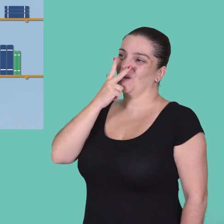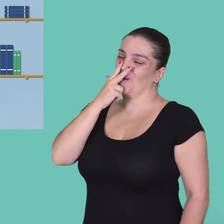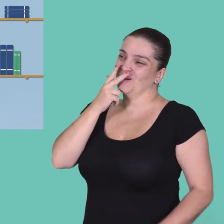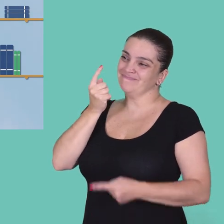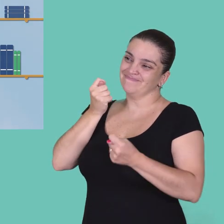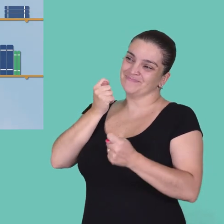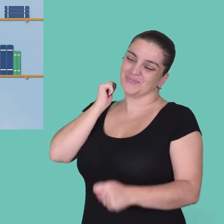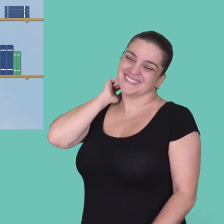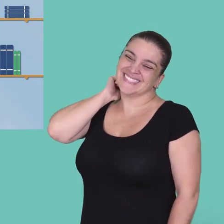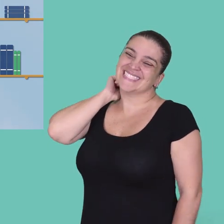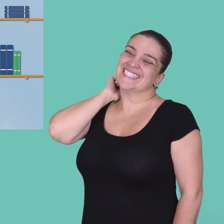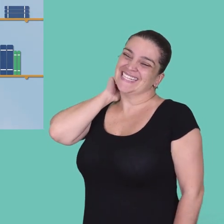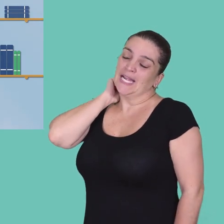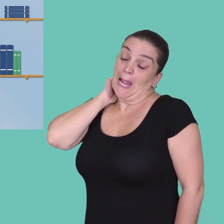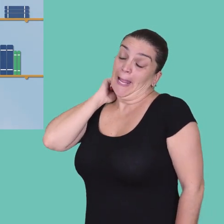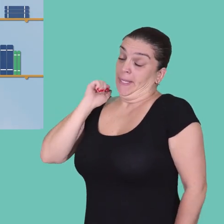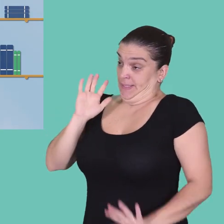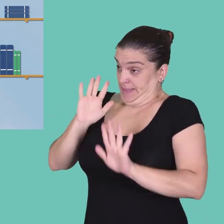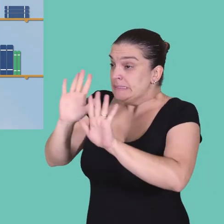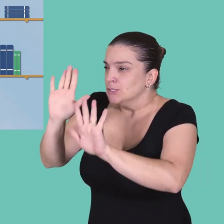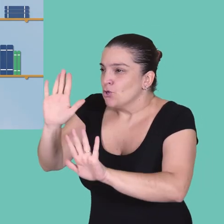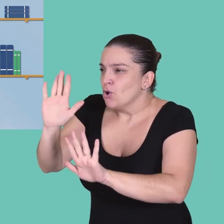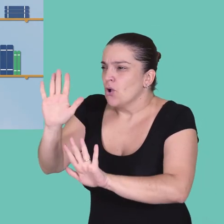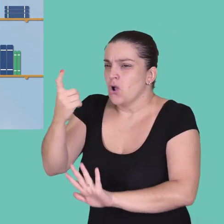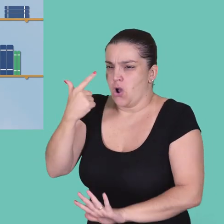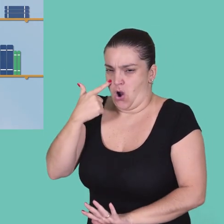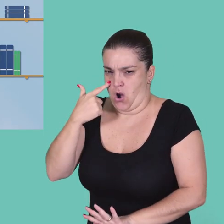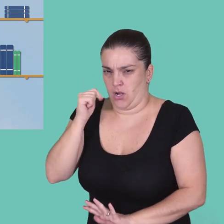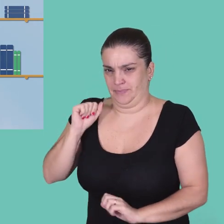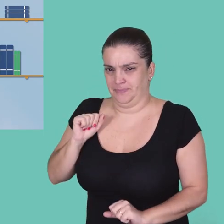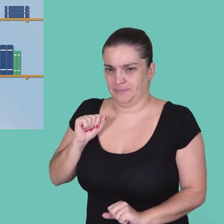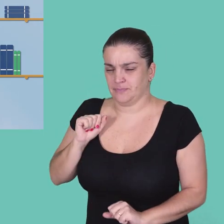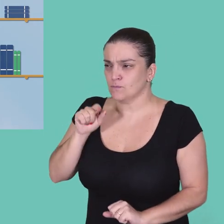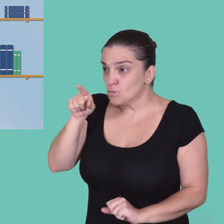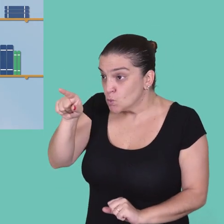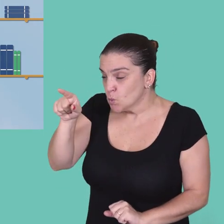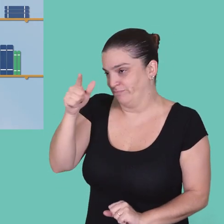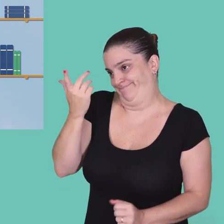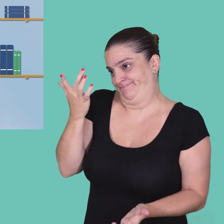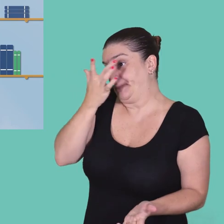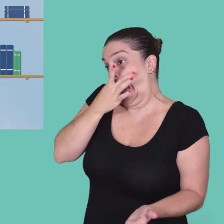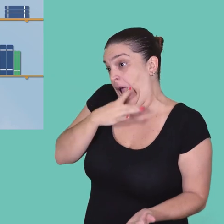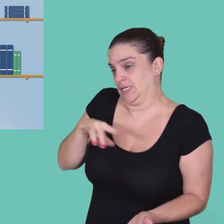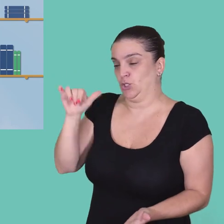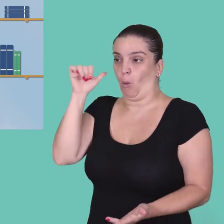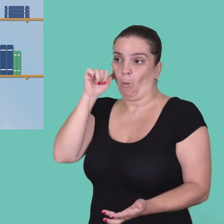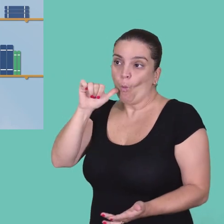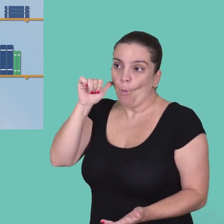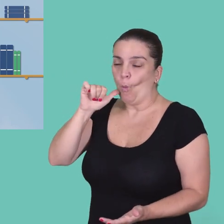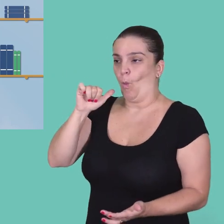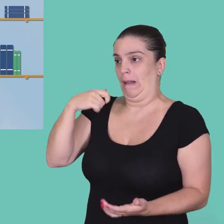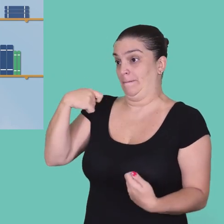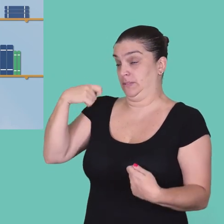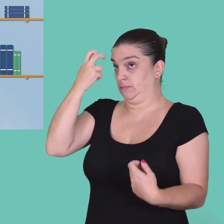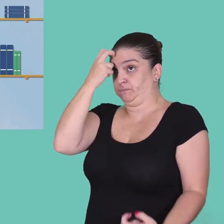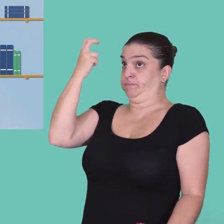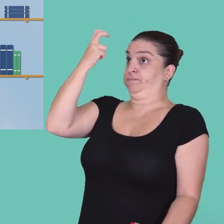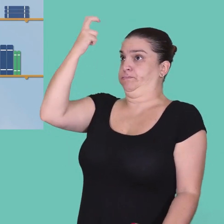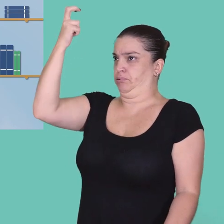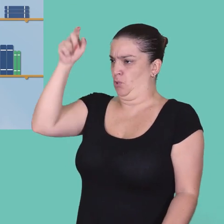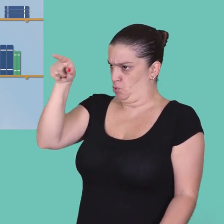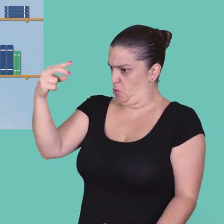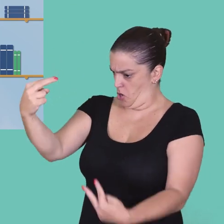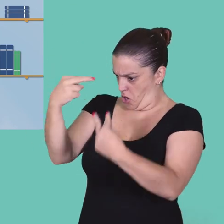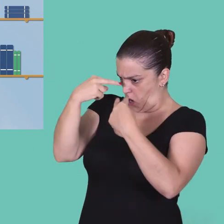tanto. Mas, Matheus, vamos fazer o seguinte, vamos pensar um pouquinho assim, já que tu acha que o perfil de mulher tem que ser um gênio,